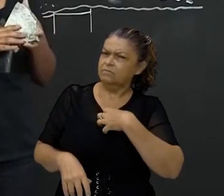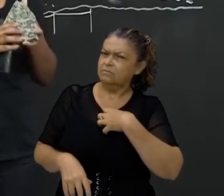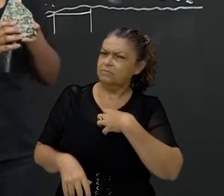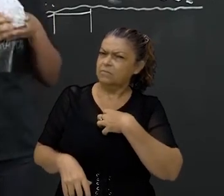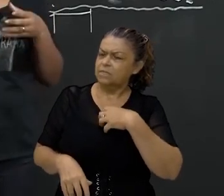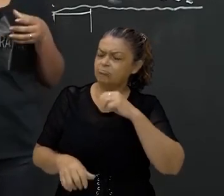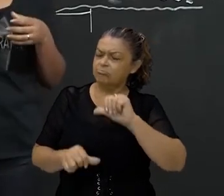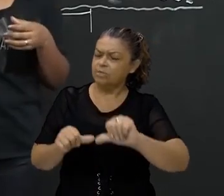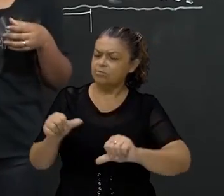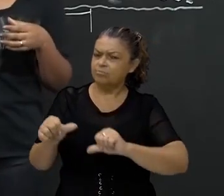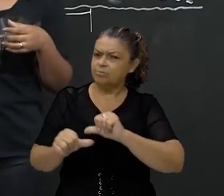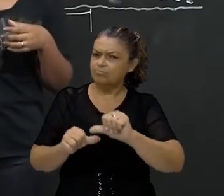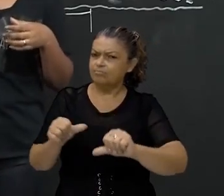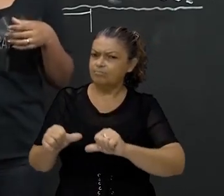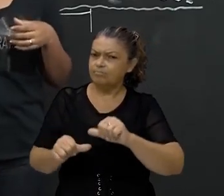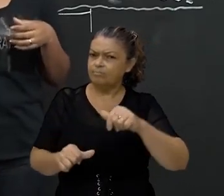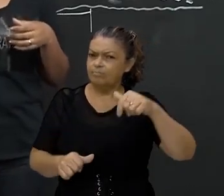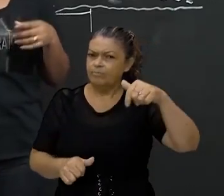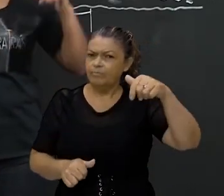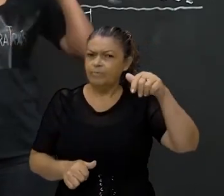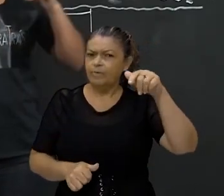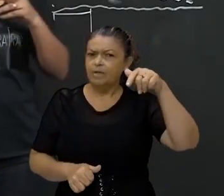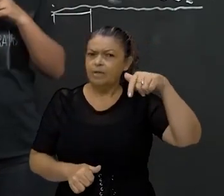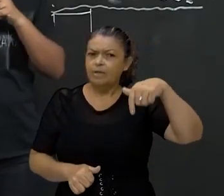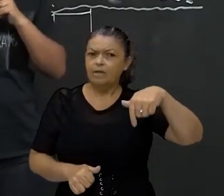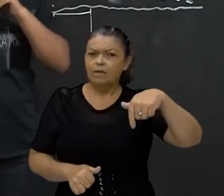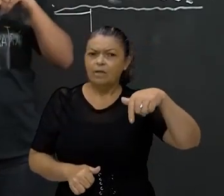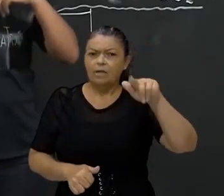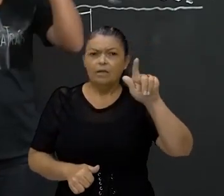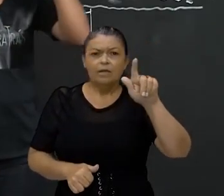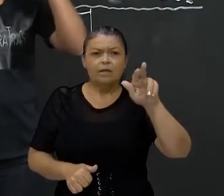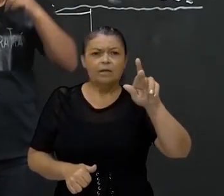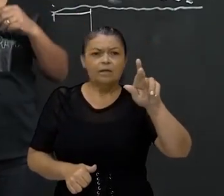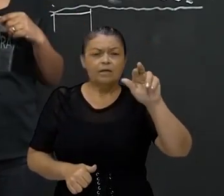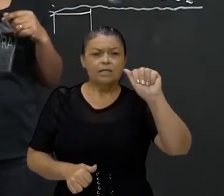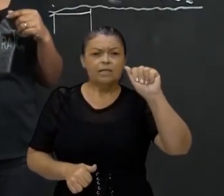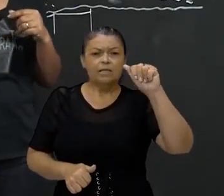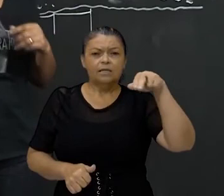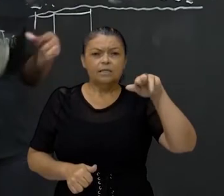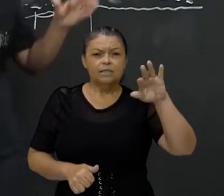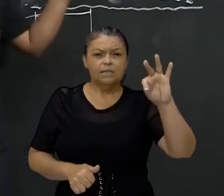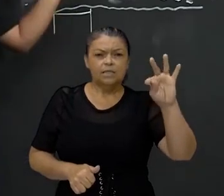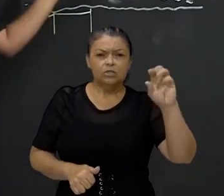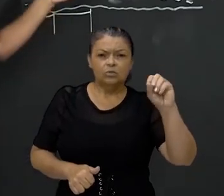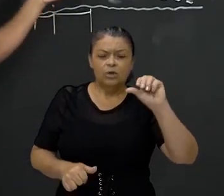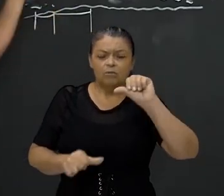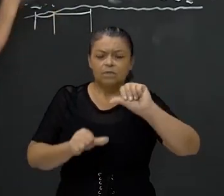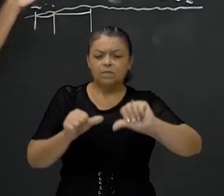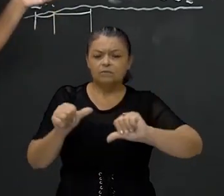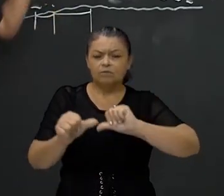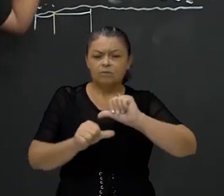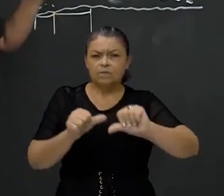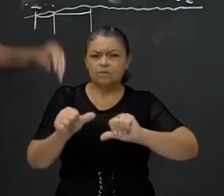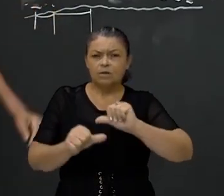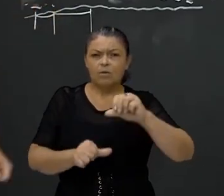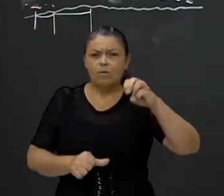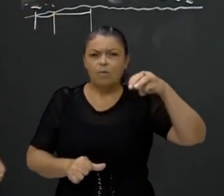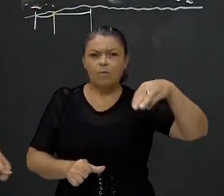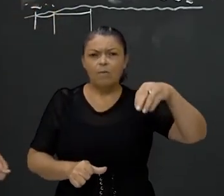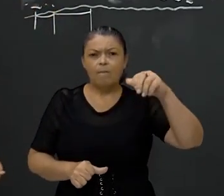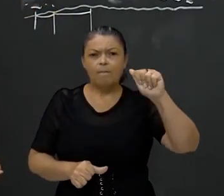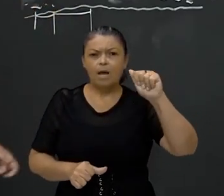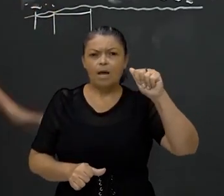reorganizados. Então o granito é magmática e quem é a transformação da rocha magmática? O gnaise,